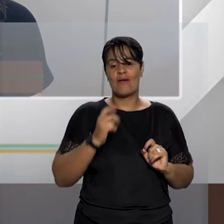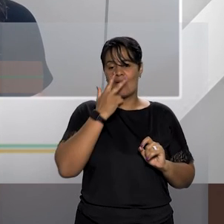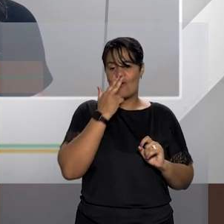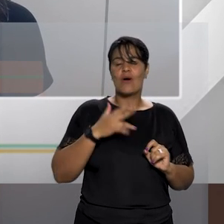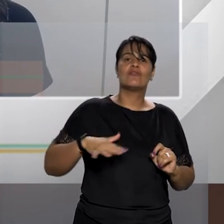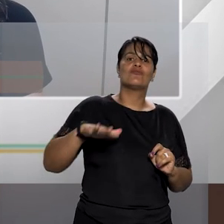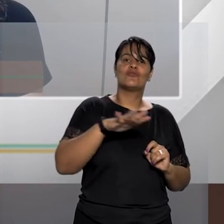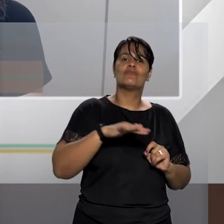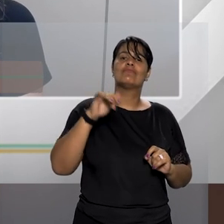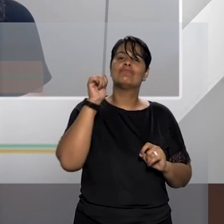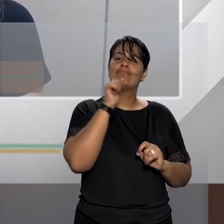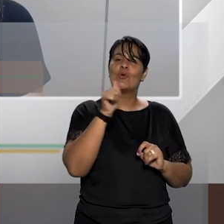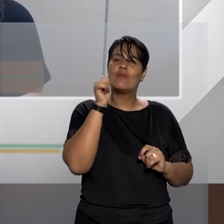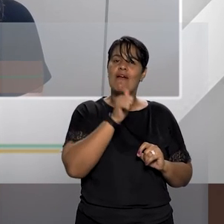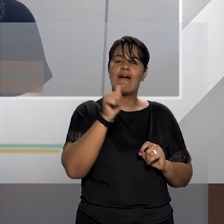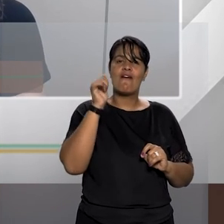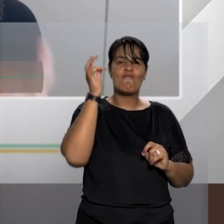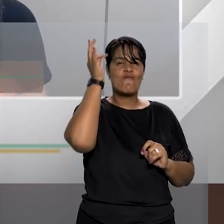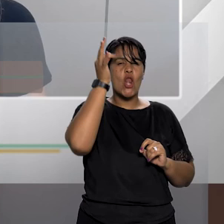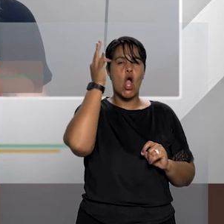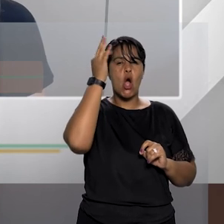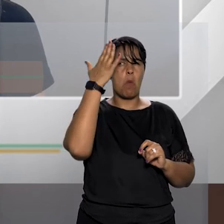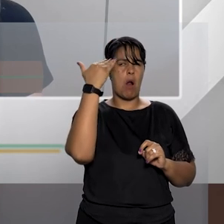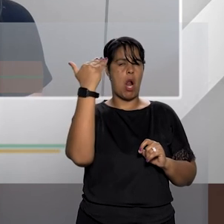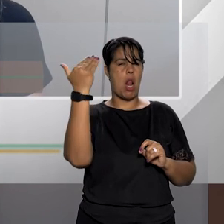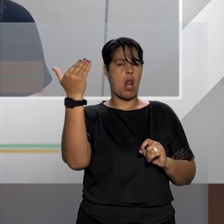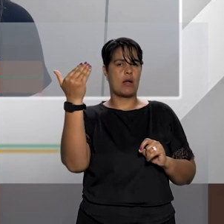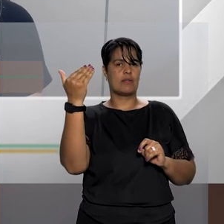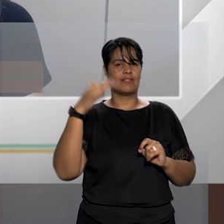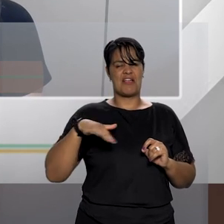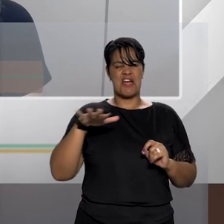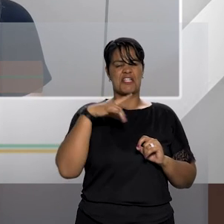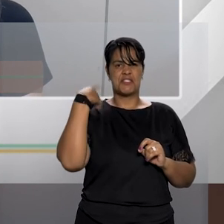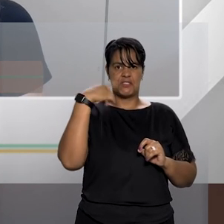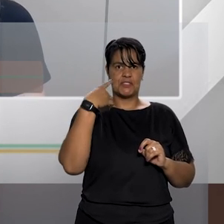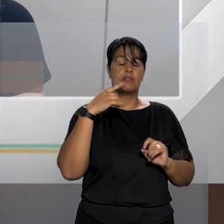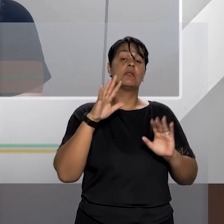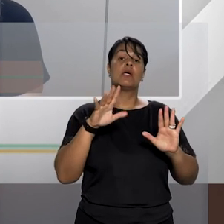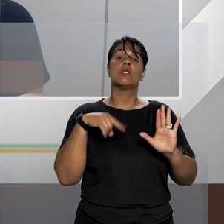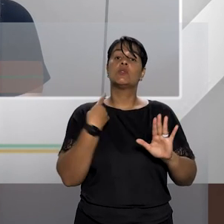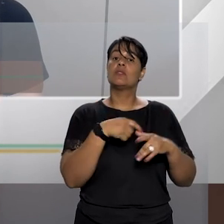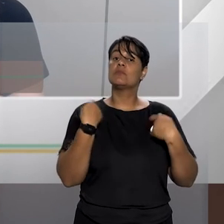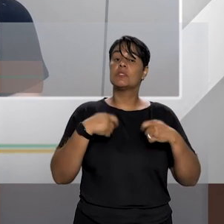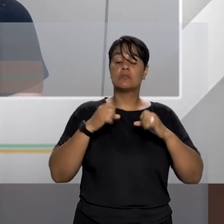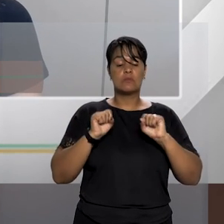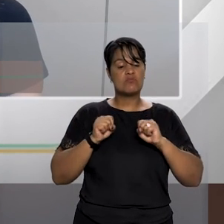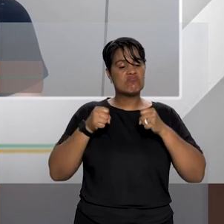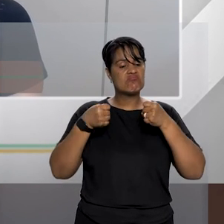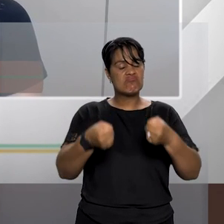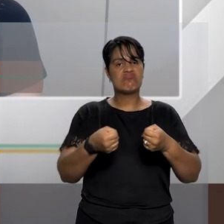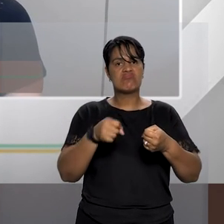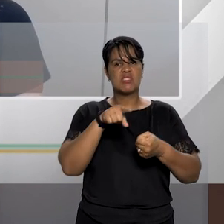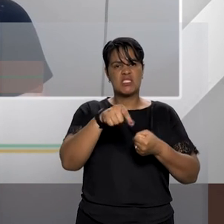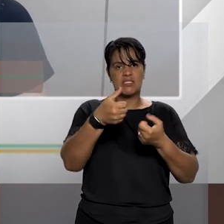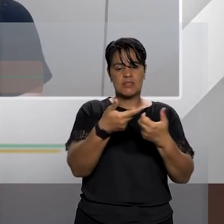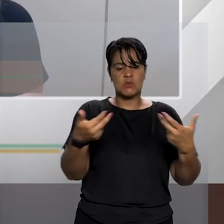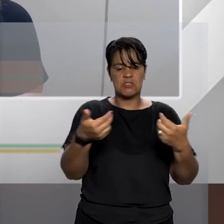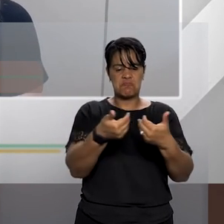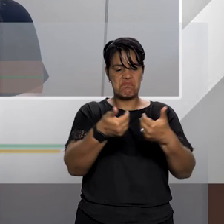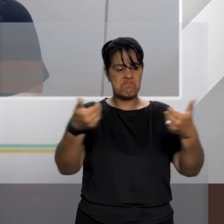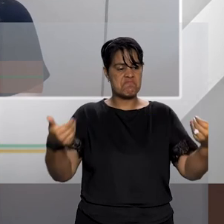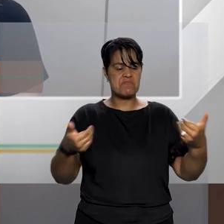filósofa e pensadora do direito no sentido de enfrentarmos essas exclusões sociais esses mecanismos